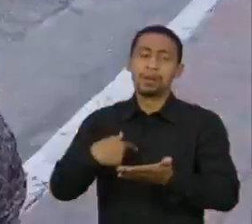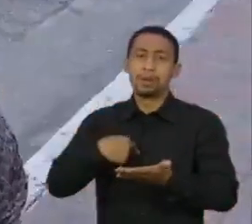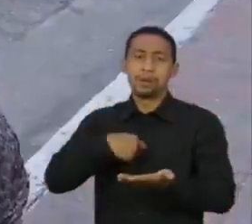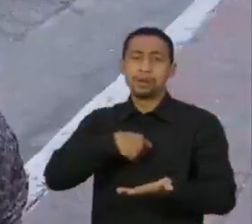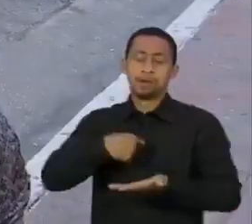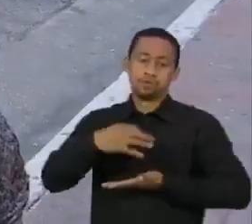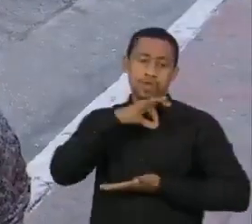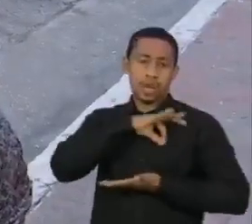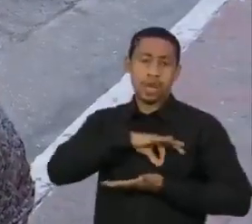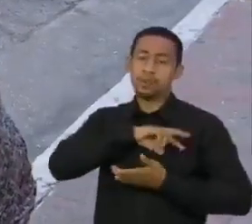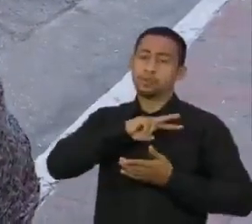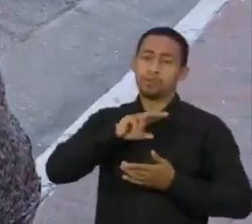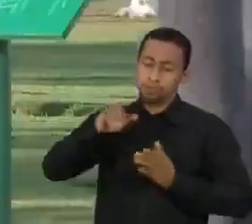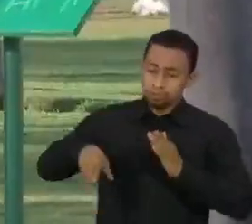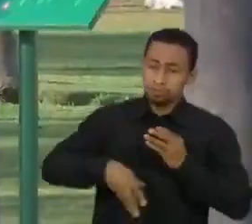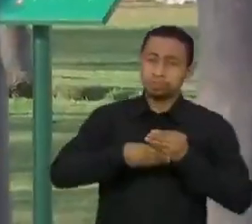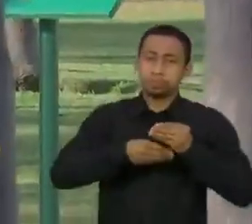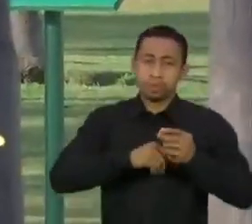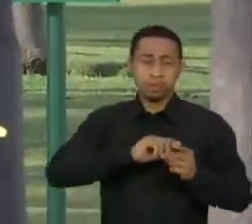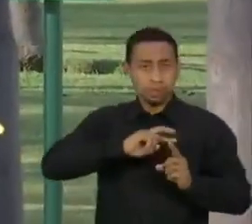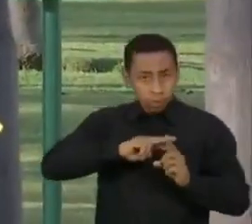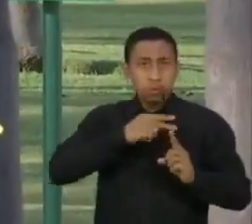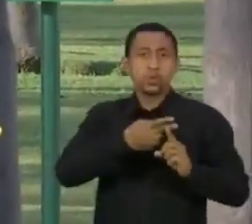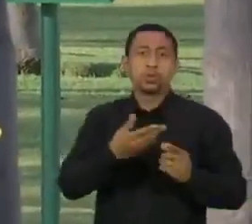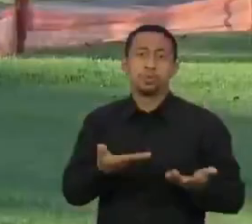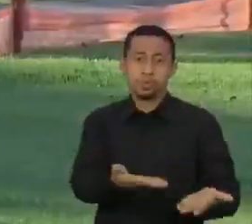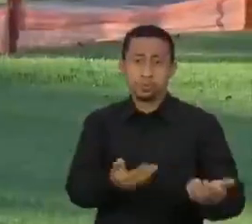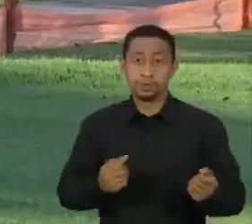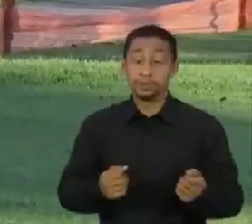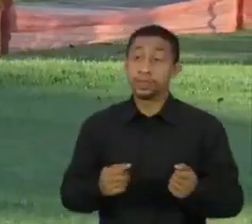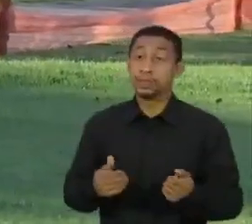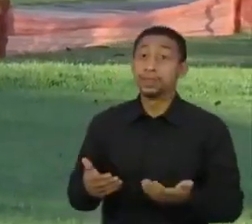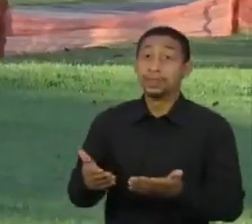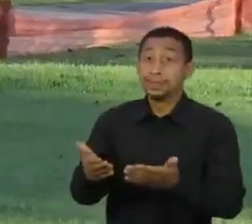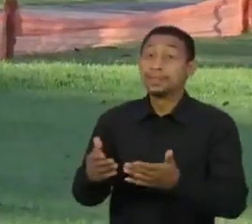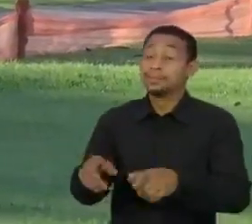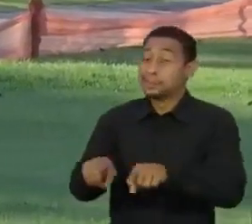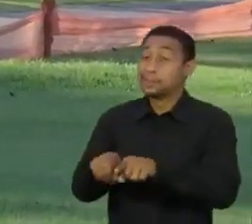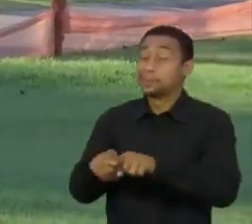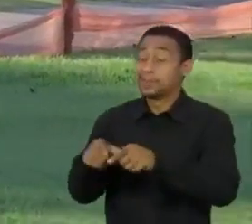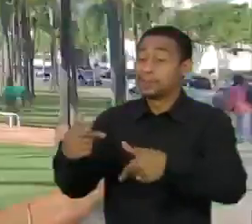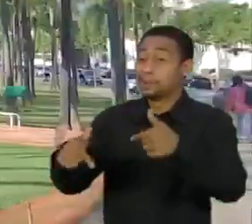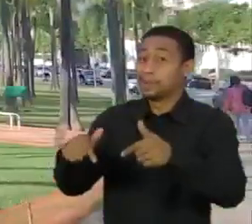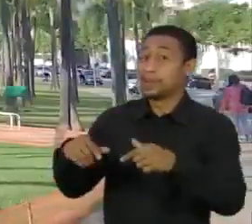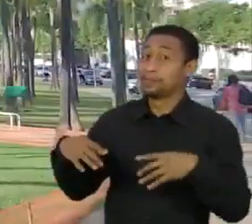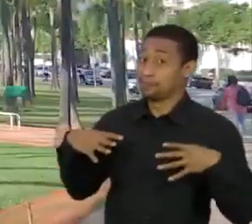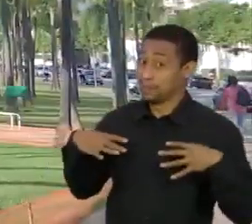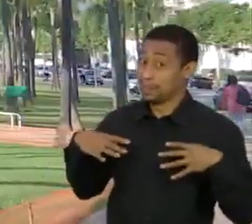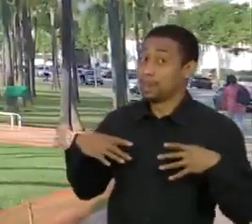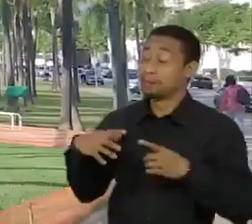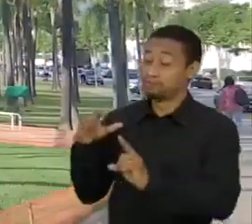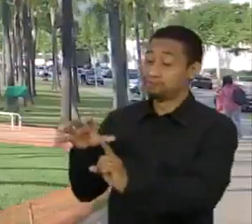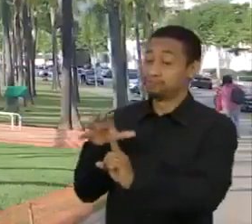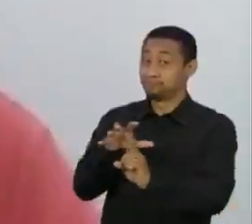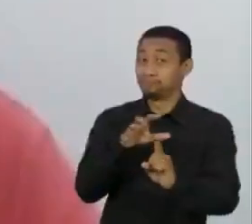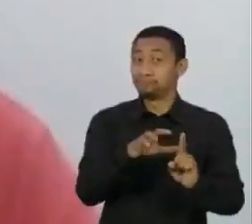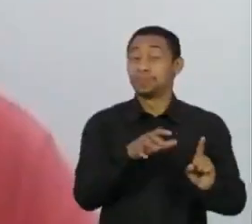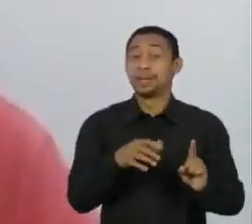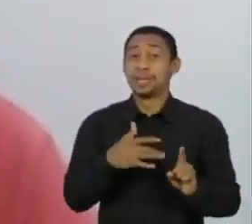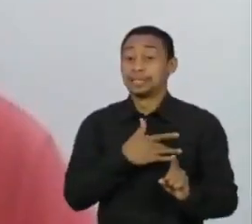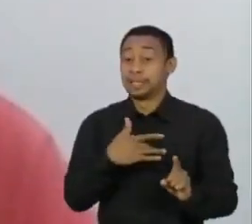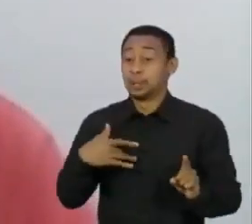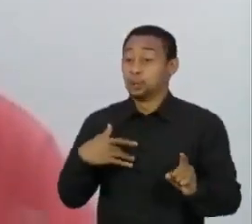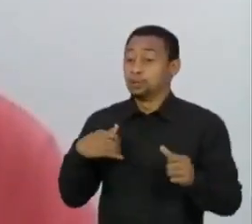dobro. Hoje tem hora extra. A interrupção da normalidade, inclusive nos feriados, também afeta a saúde mental.